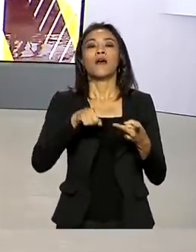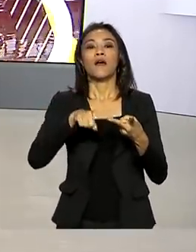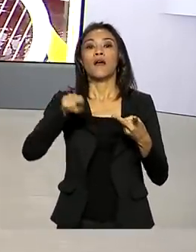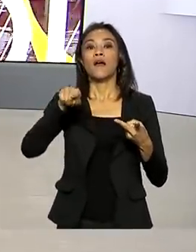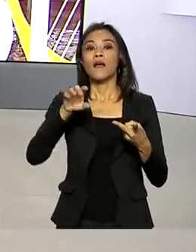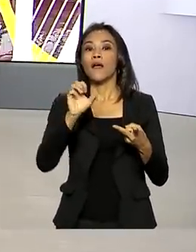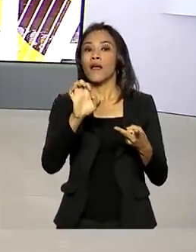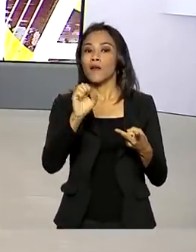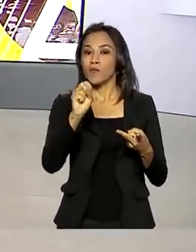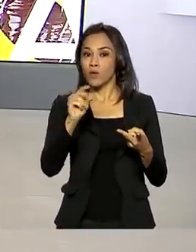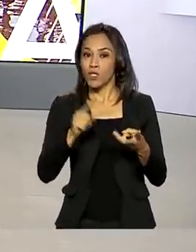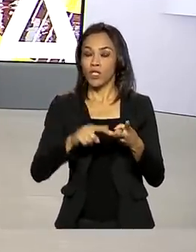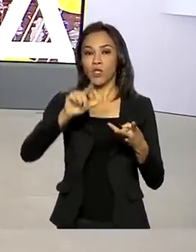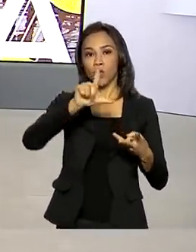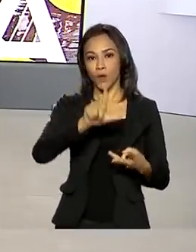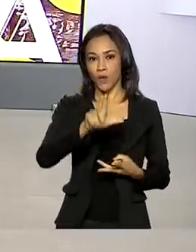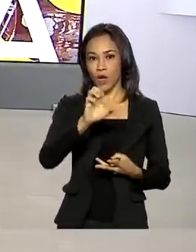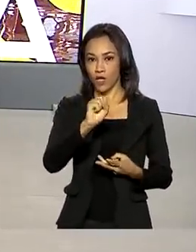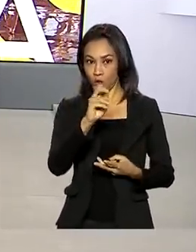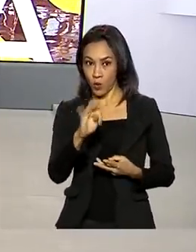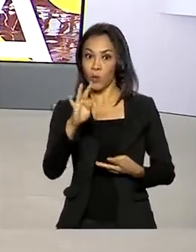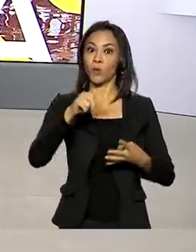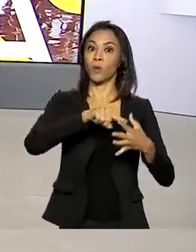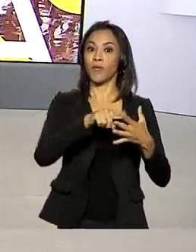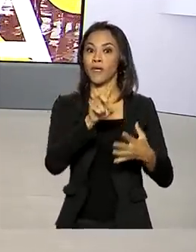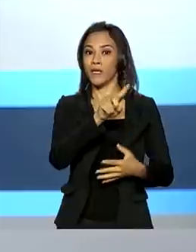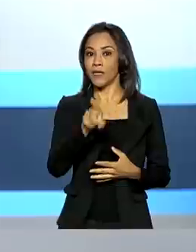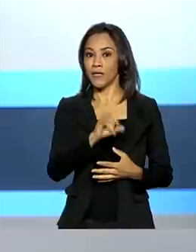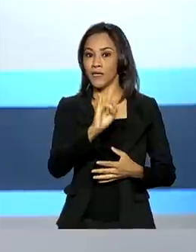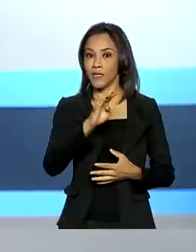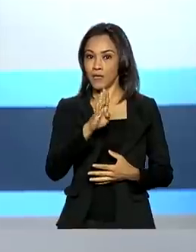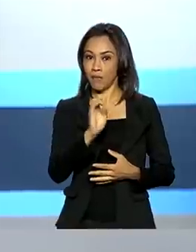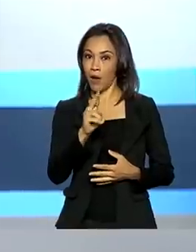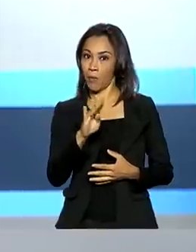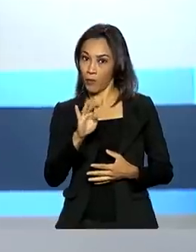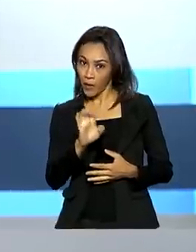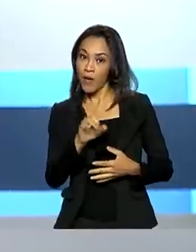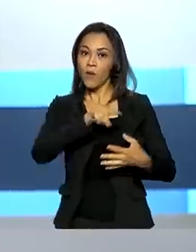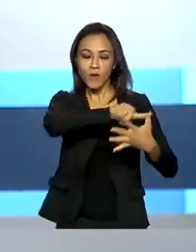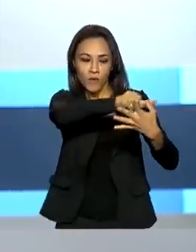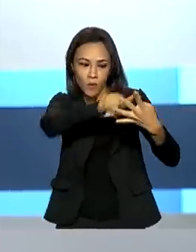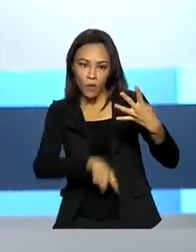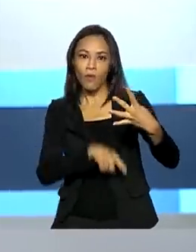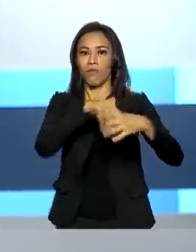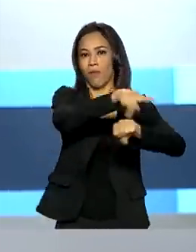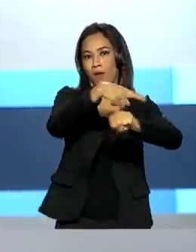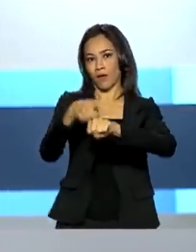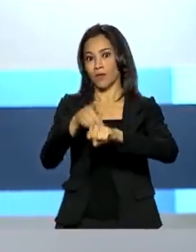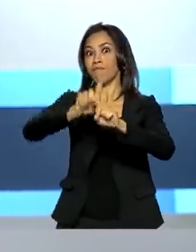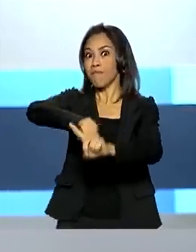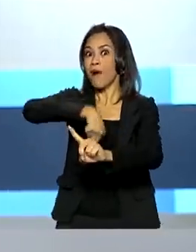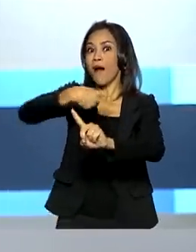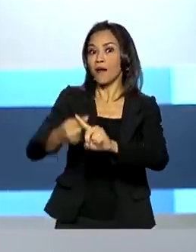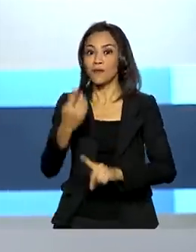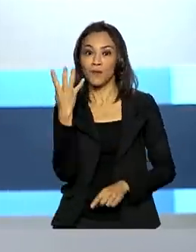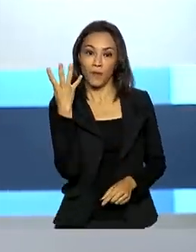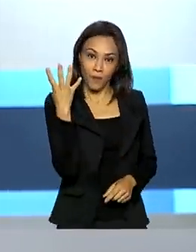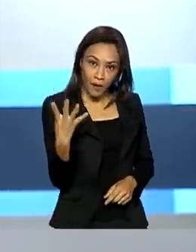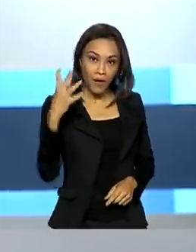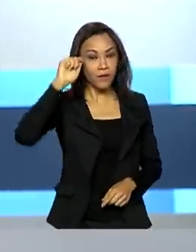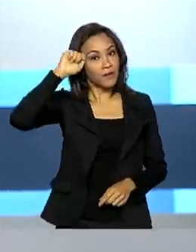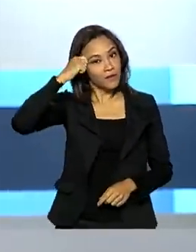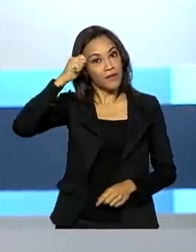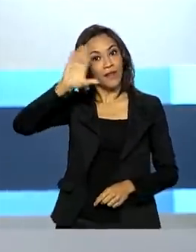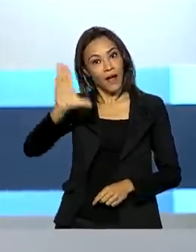Eusaltine, Lesotho, Namíbia e Zimbábue. No último sábado, a Anvisa recomendou mais quatro países africanos